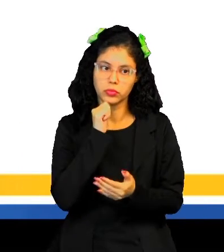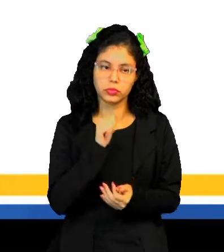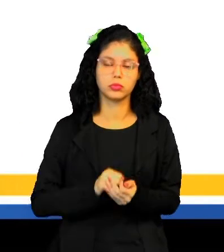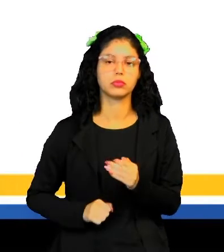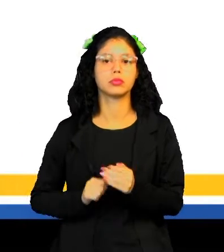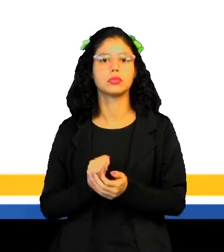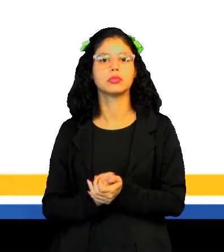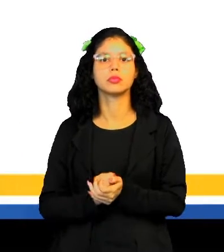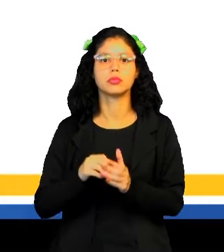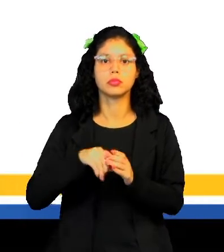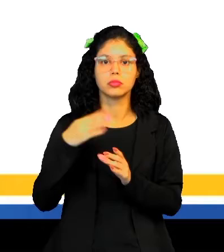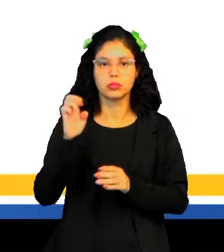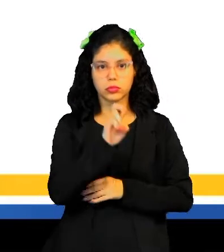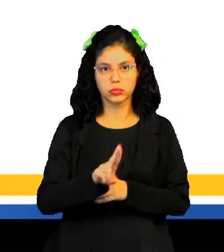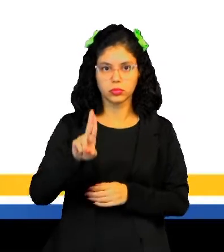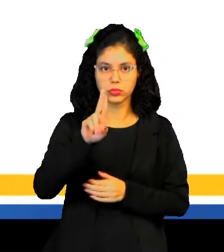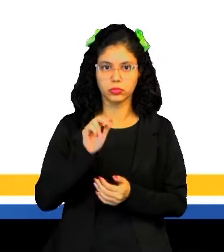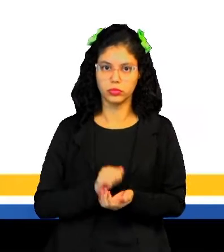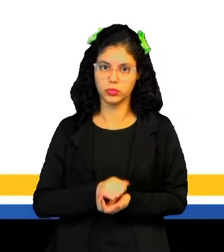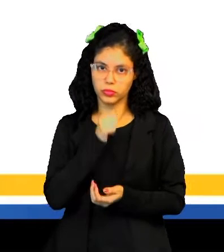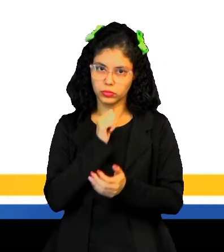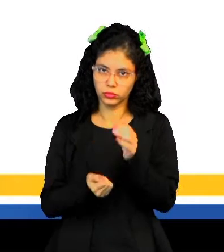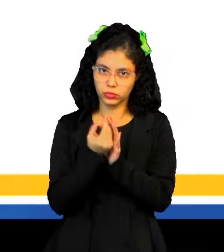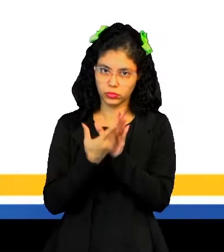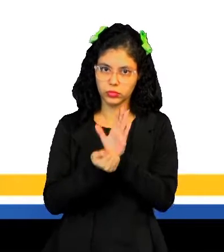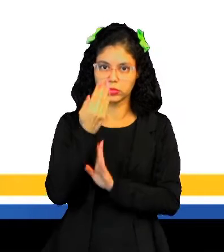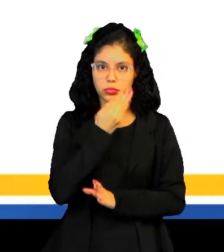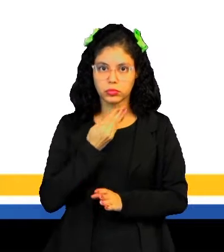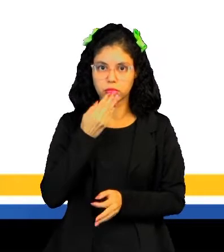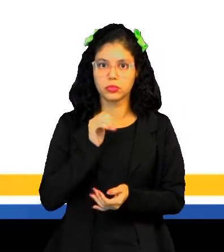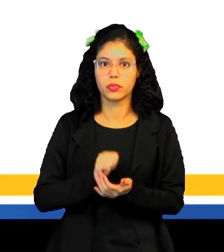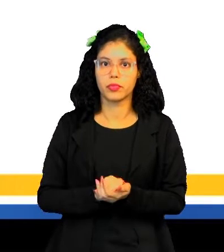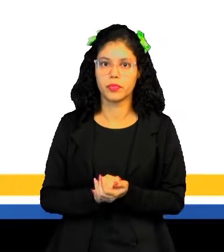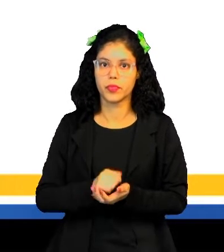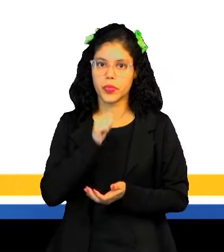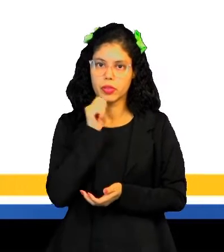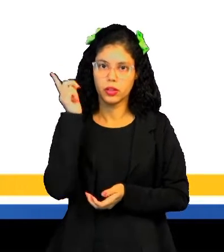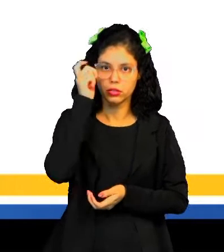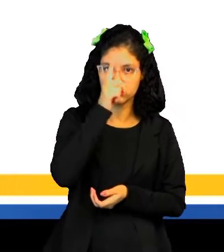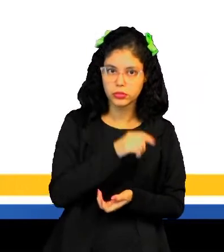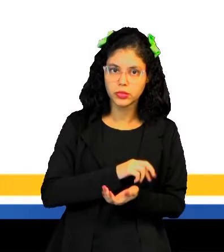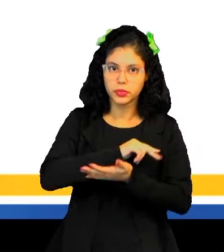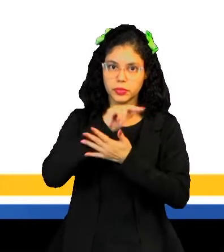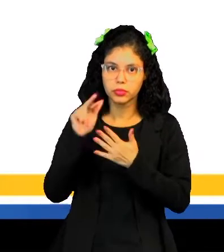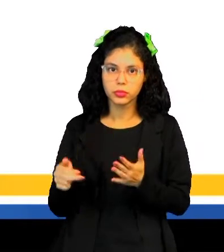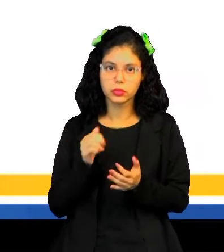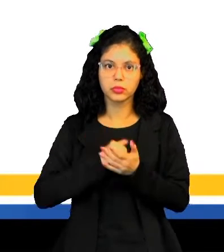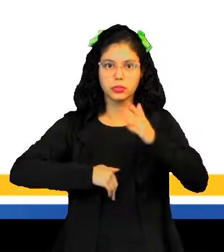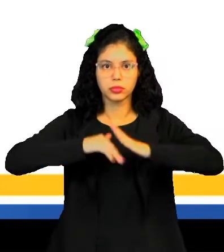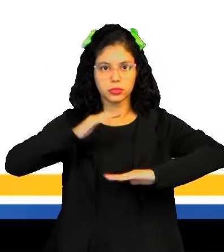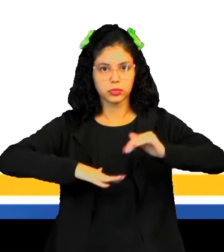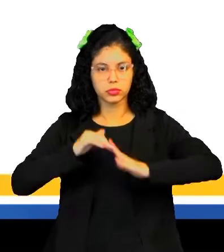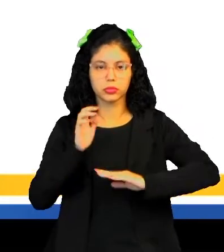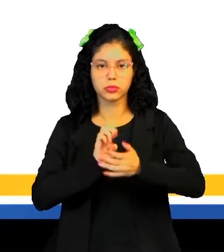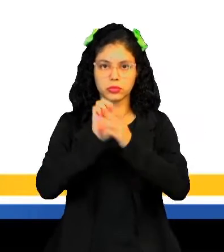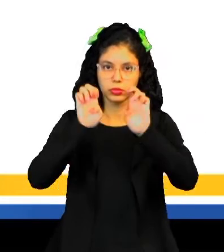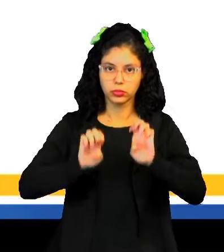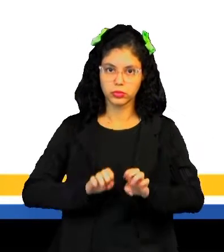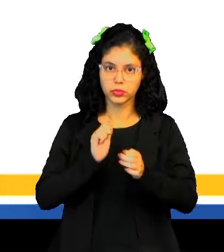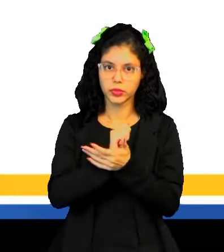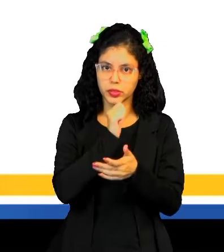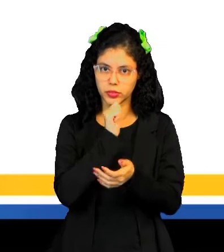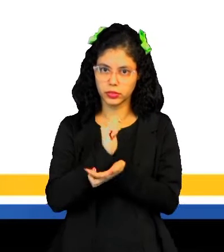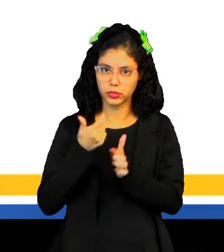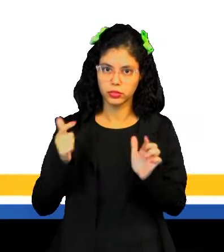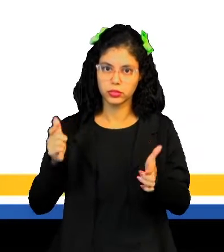exportação para a Europa. A produção de açúcar, ela era complicada e precisava de vários profissionais e estruturas,